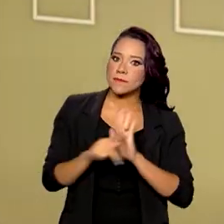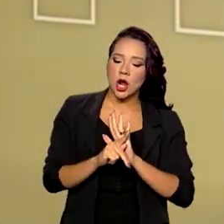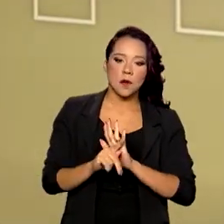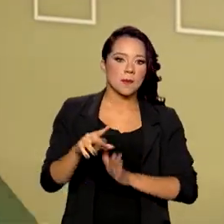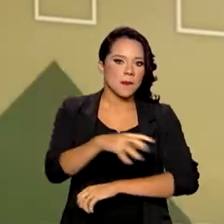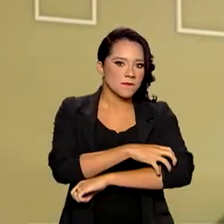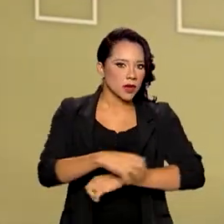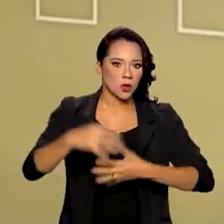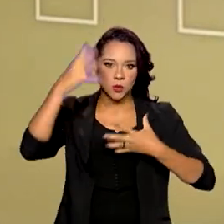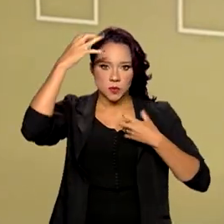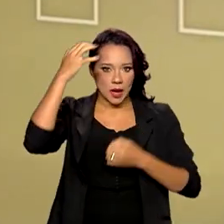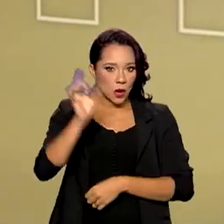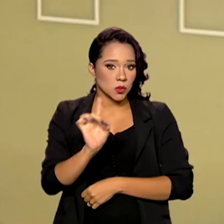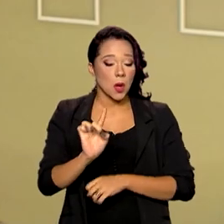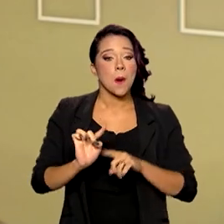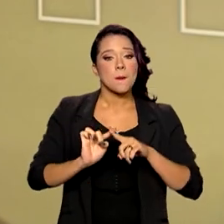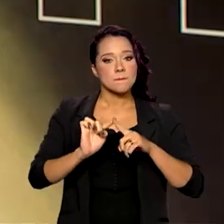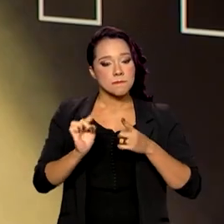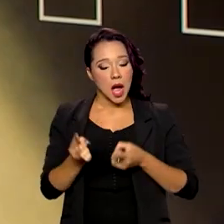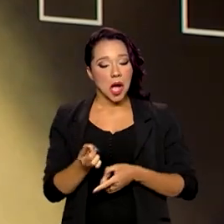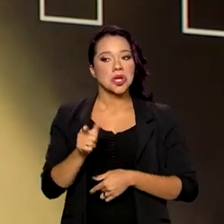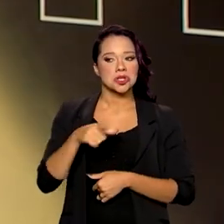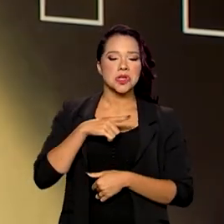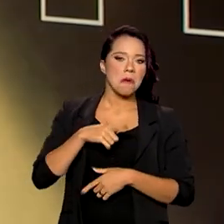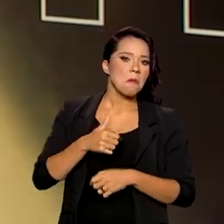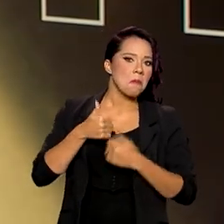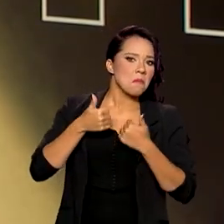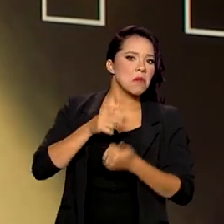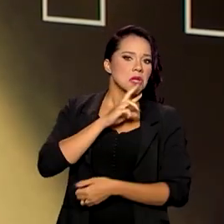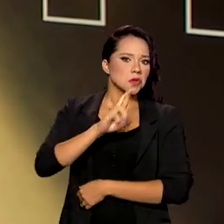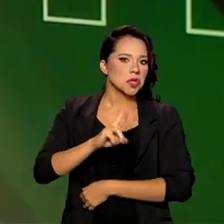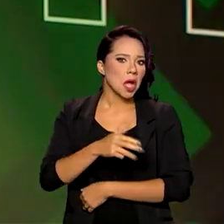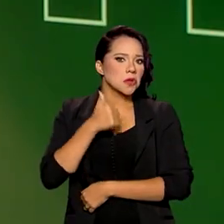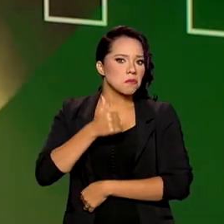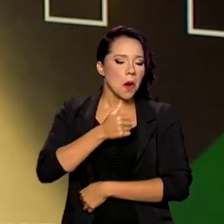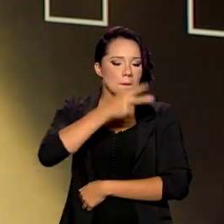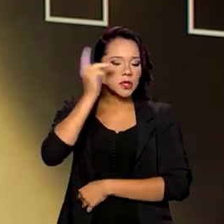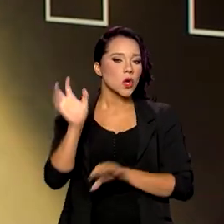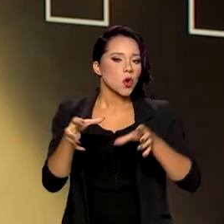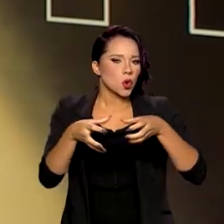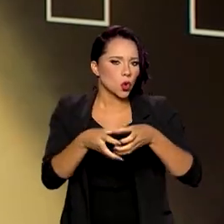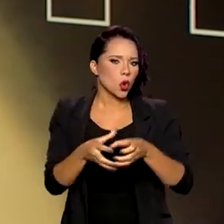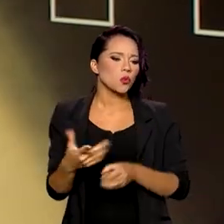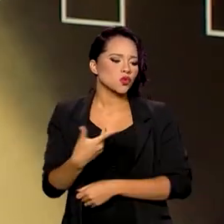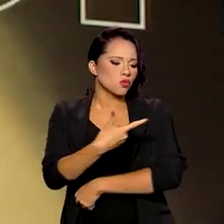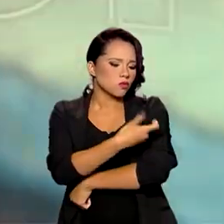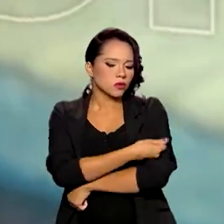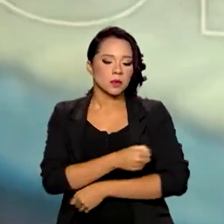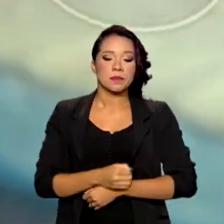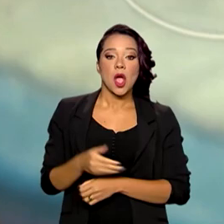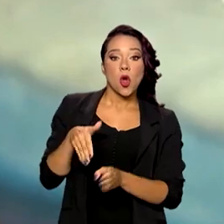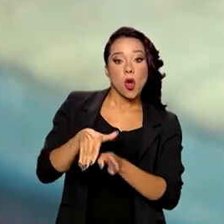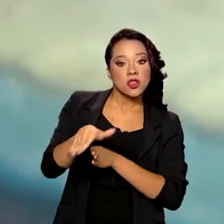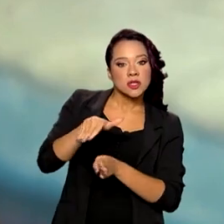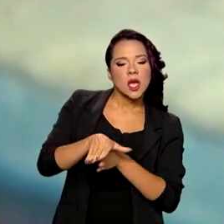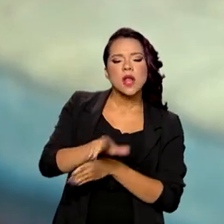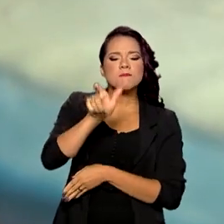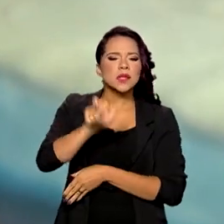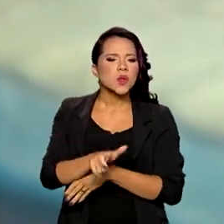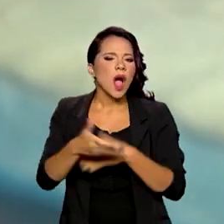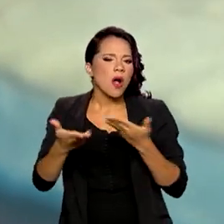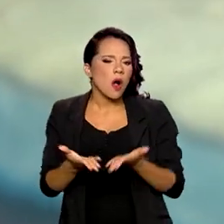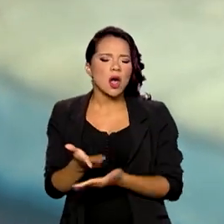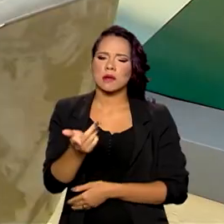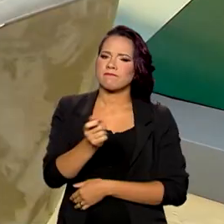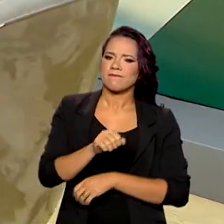a varíola dos macacos, mas que tem demonstrado boa eficácia para grupos específicos. Não há recomendação, no momento,